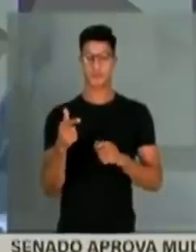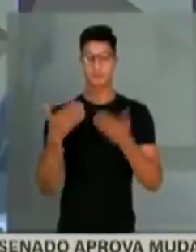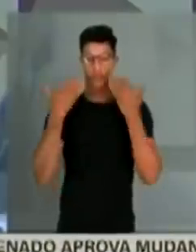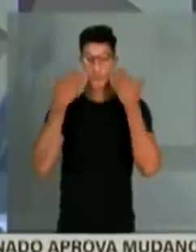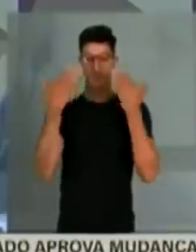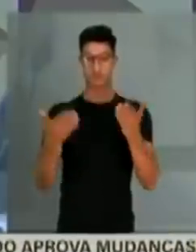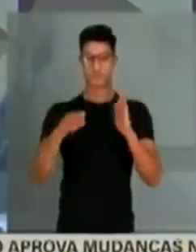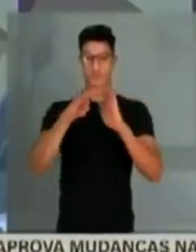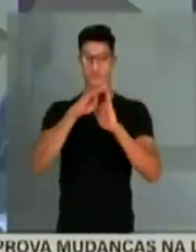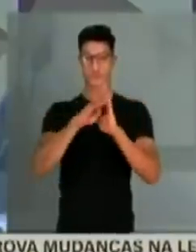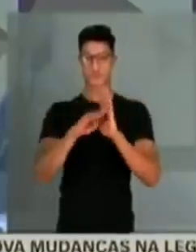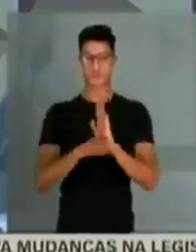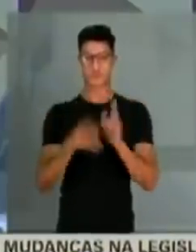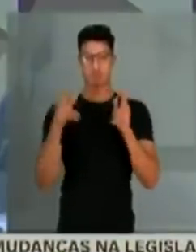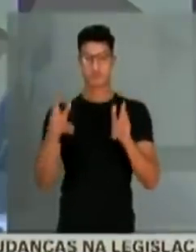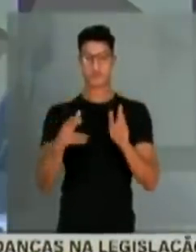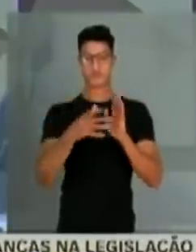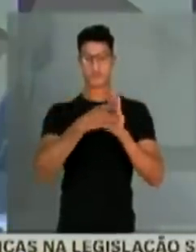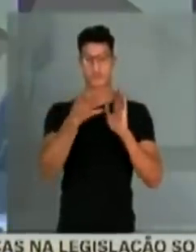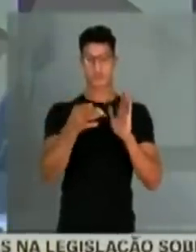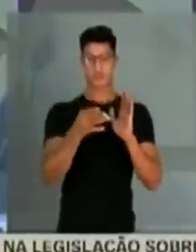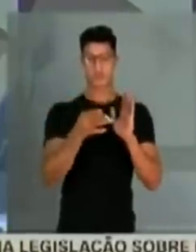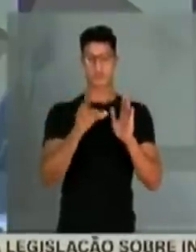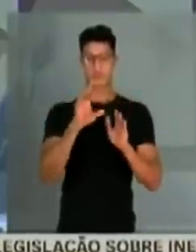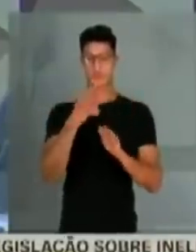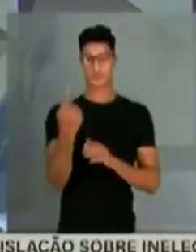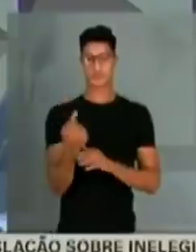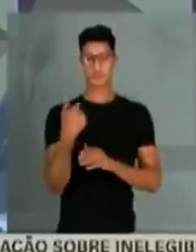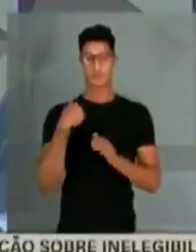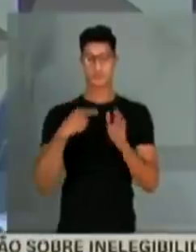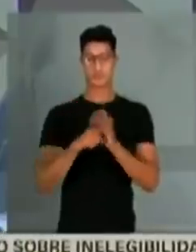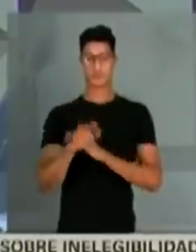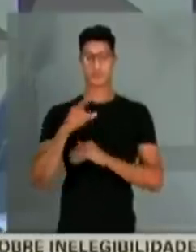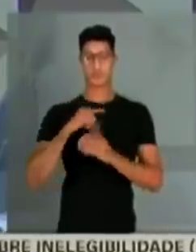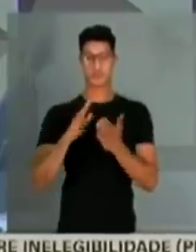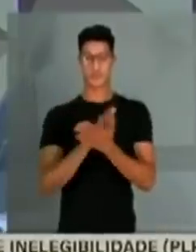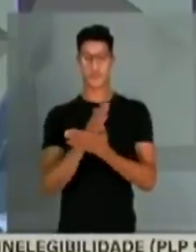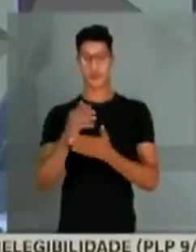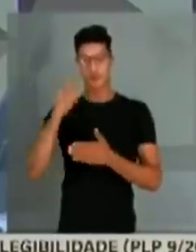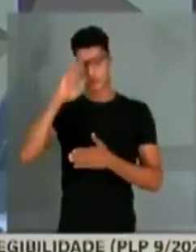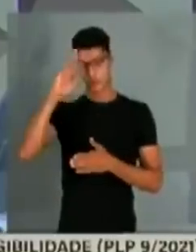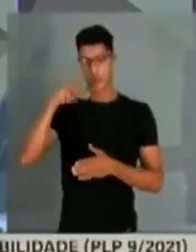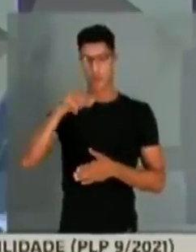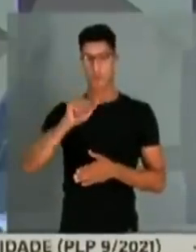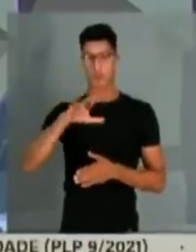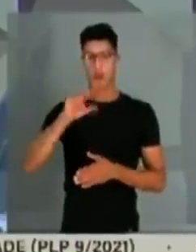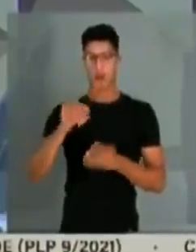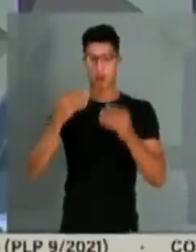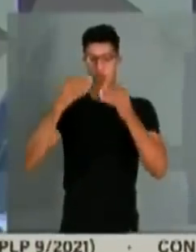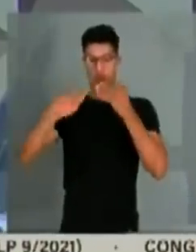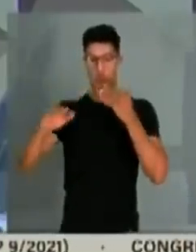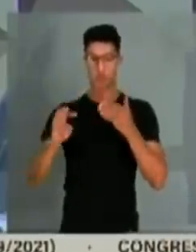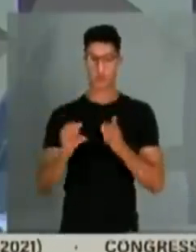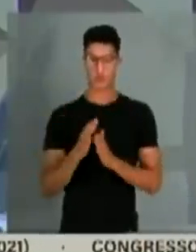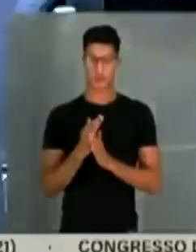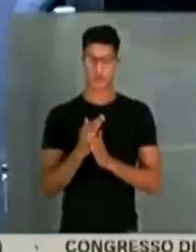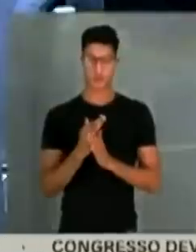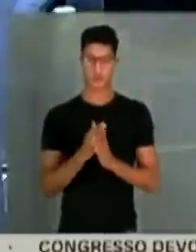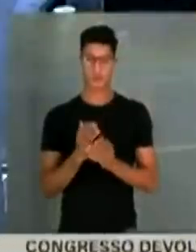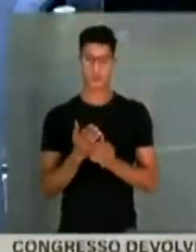apresentação da pauta. Como se trata de um requerimento apenas, eu pergunto se alguém além do senador Marcos Rogério diverge da apreciação.